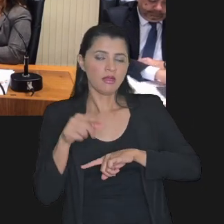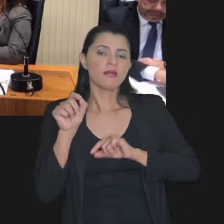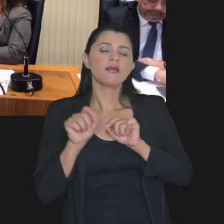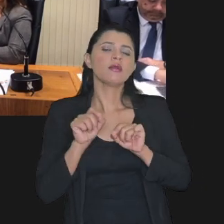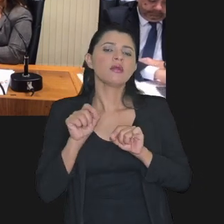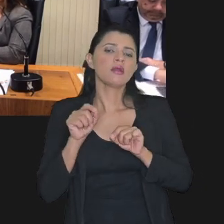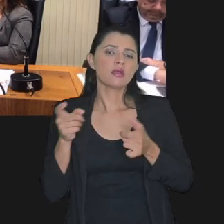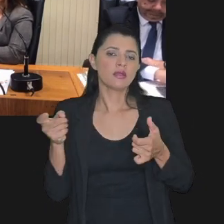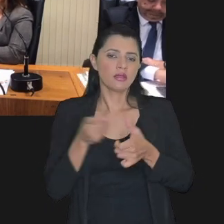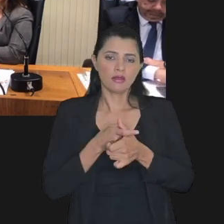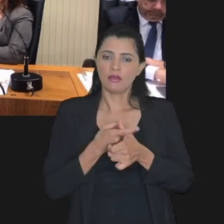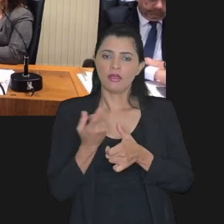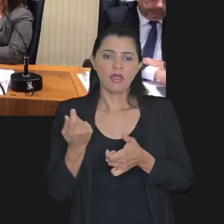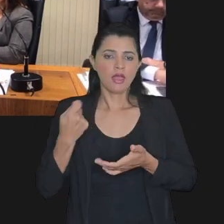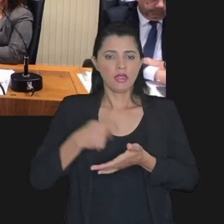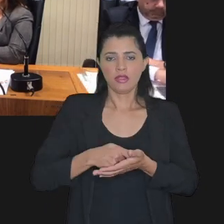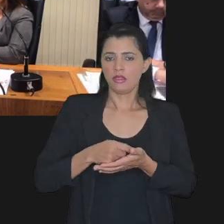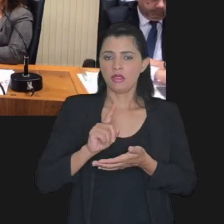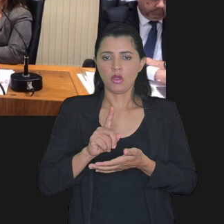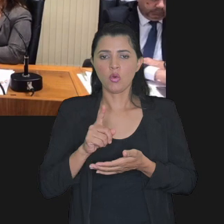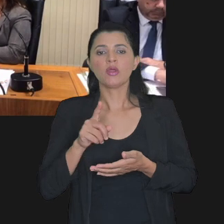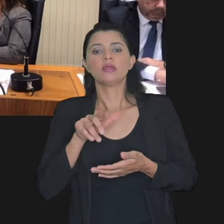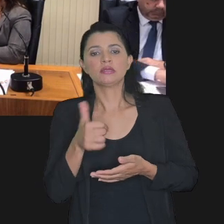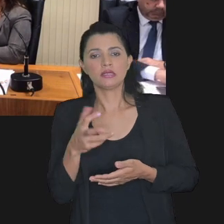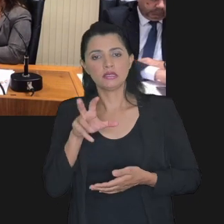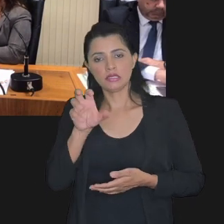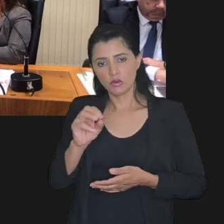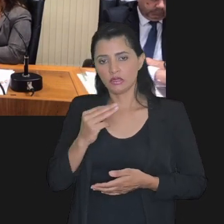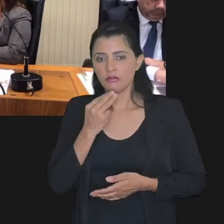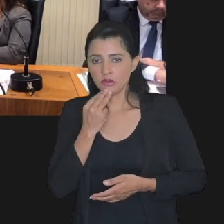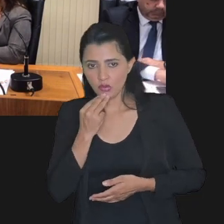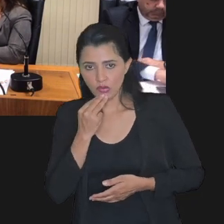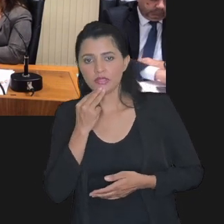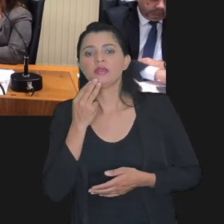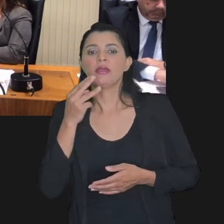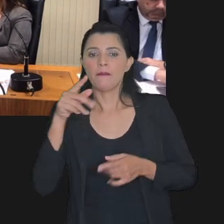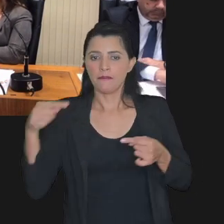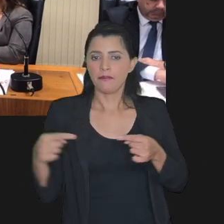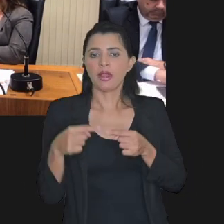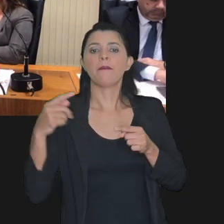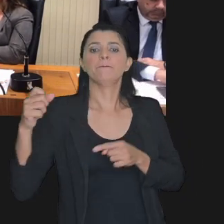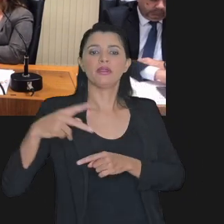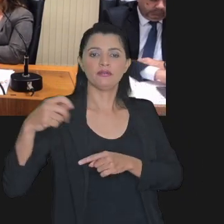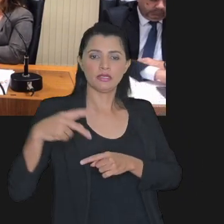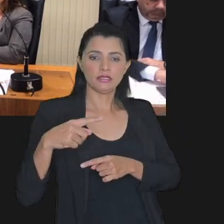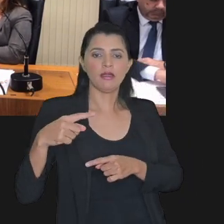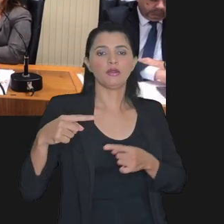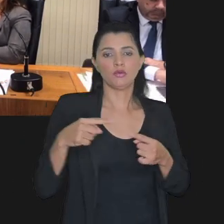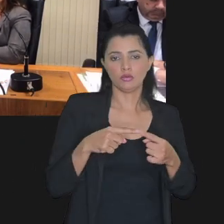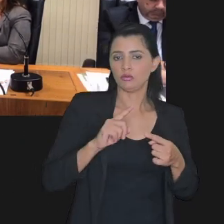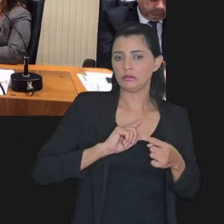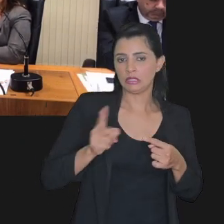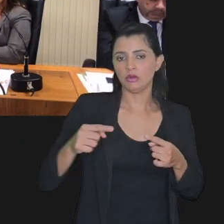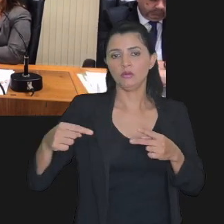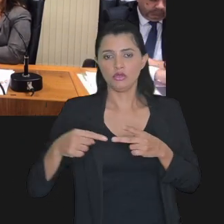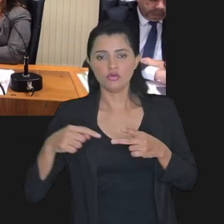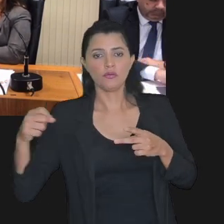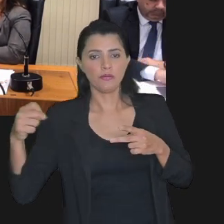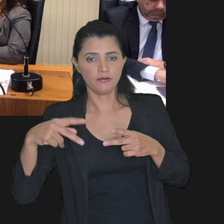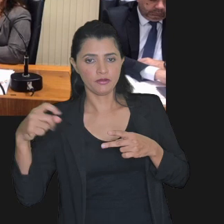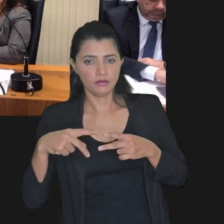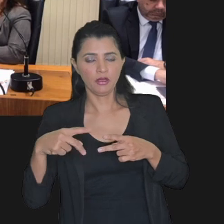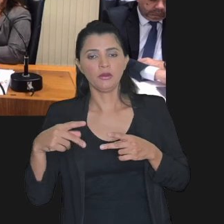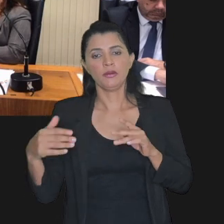não devidenciários e 150 milhões para créditos previdenciários. estão no total negociado que pode chegar até 300